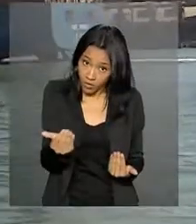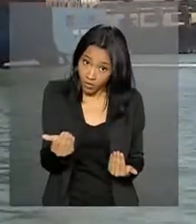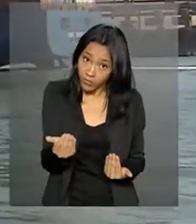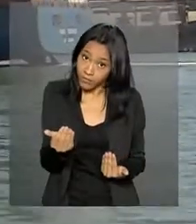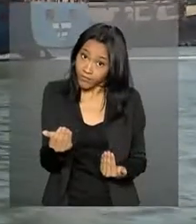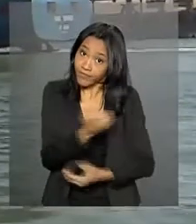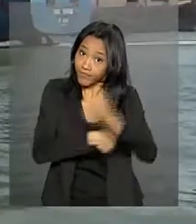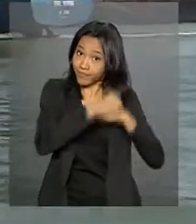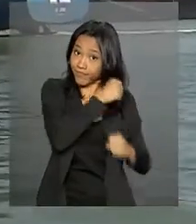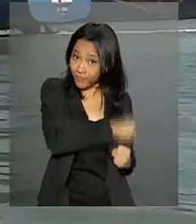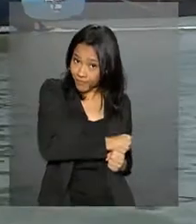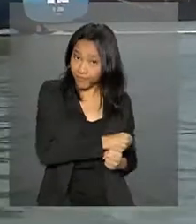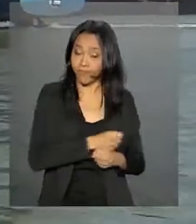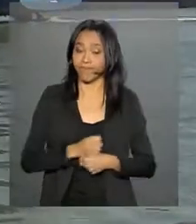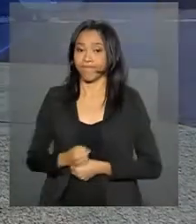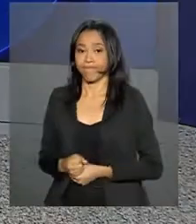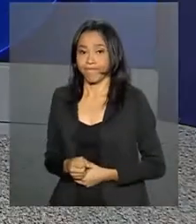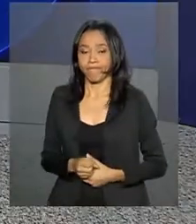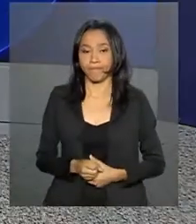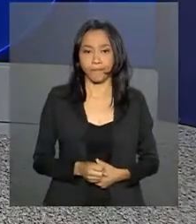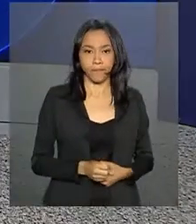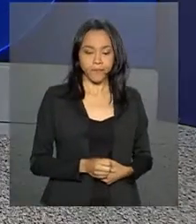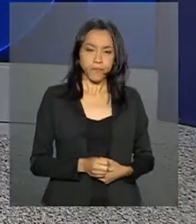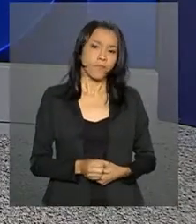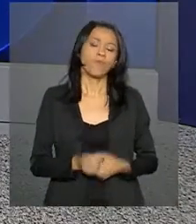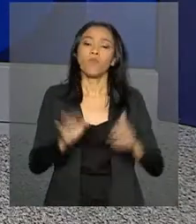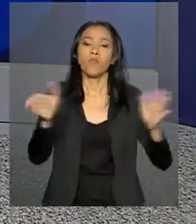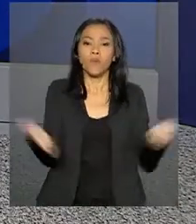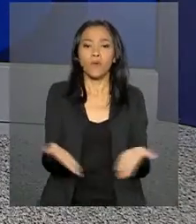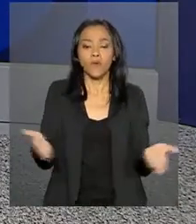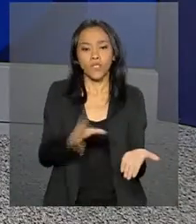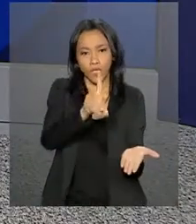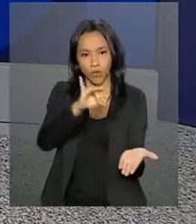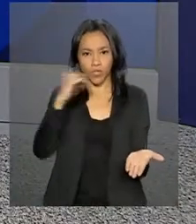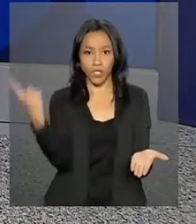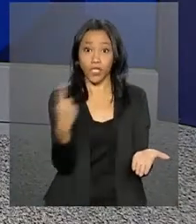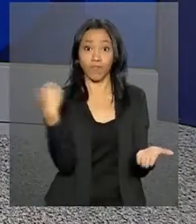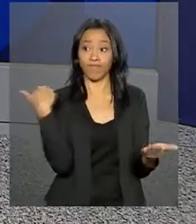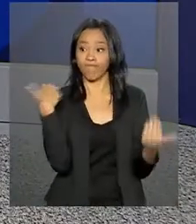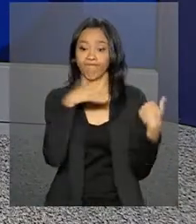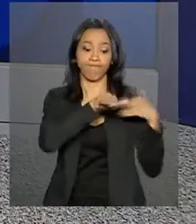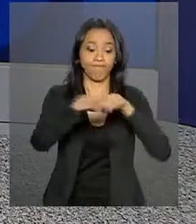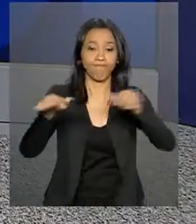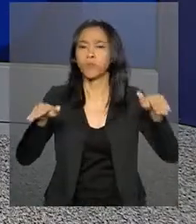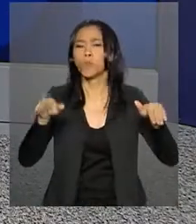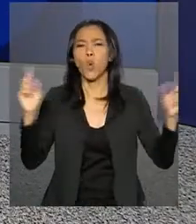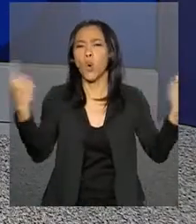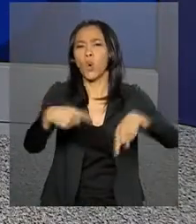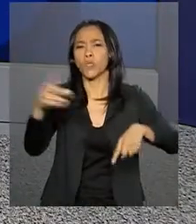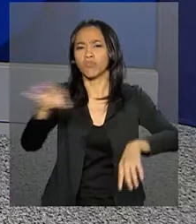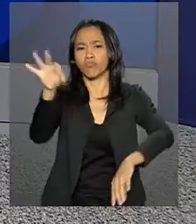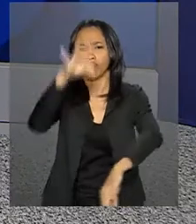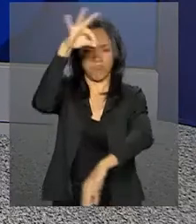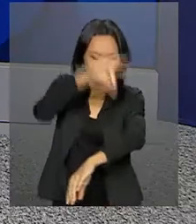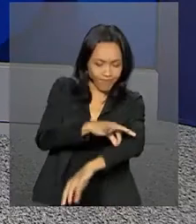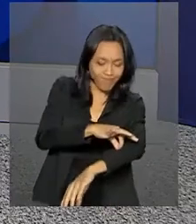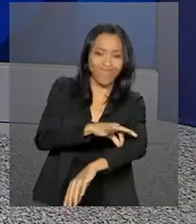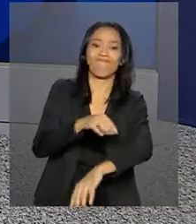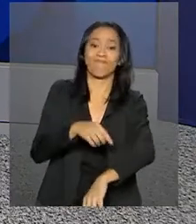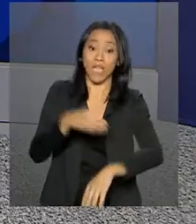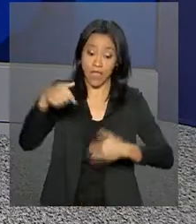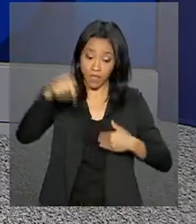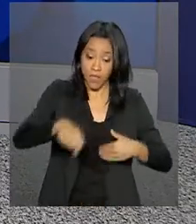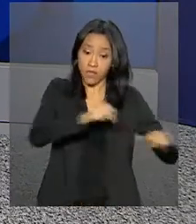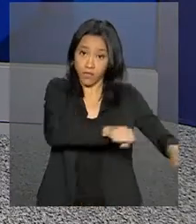2017. Hoje é o dia D de mobilização contra o mosquito Aedes aegypti. Ao longo desta